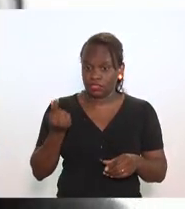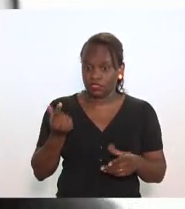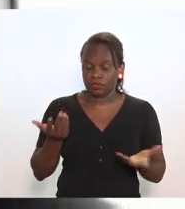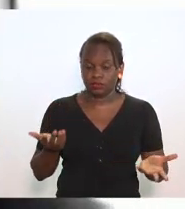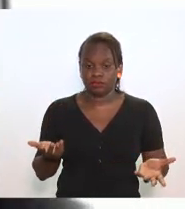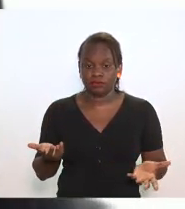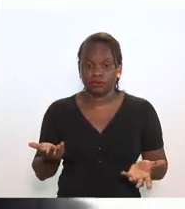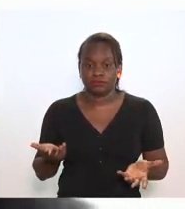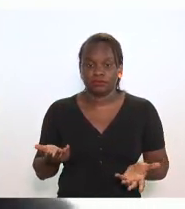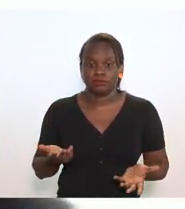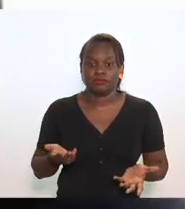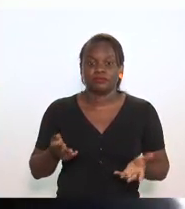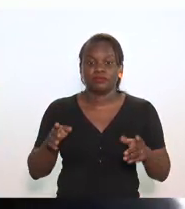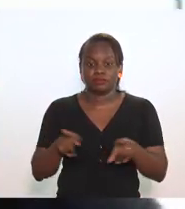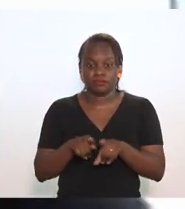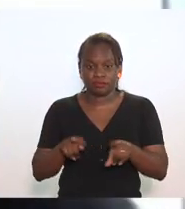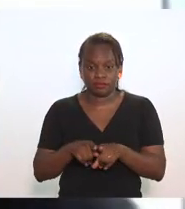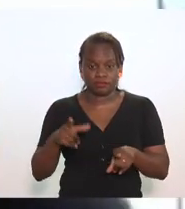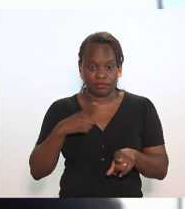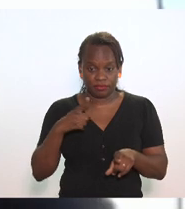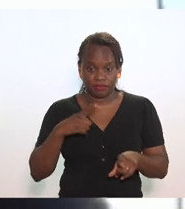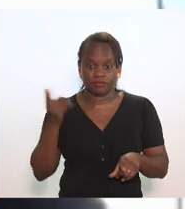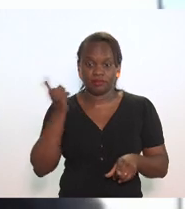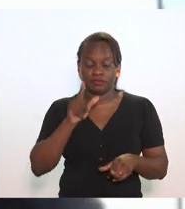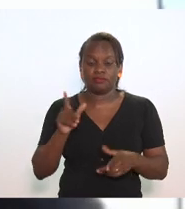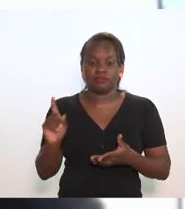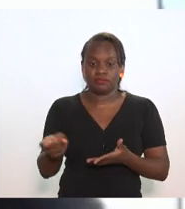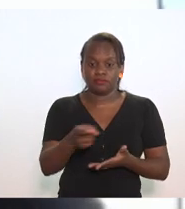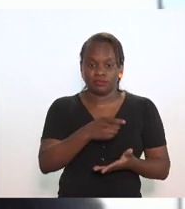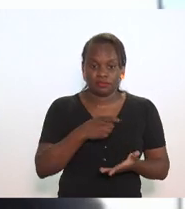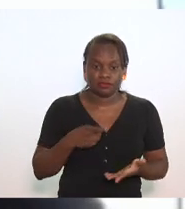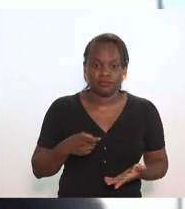vai trazer uma arrecadação